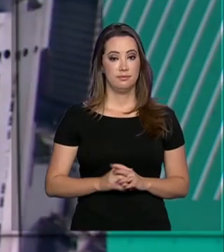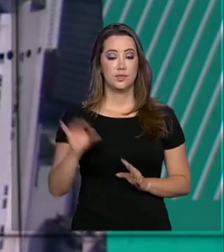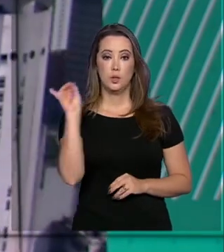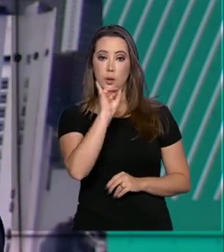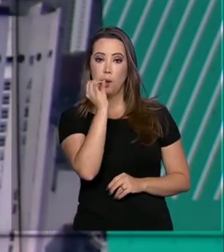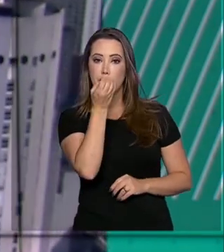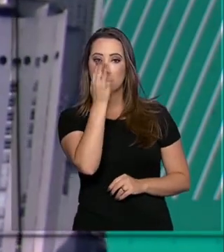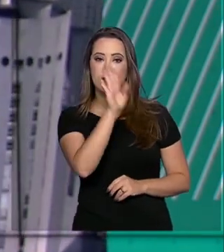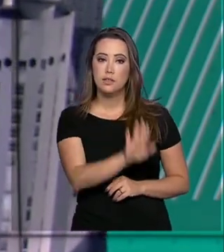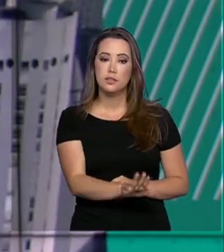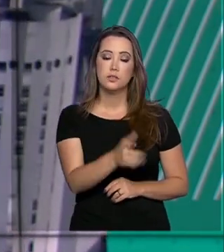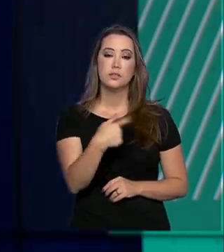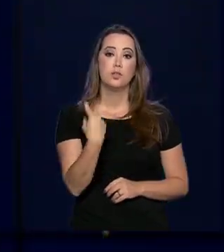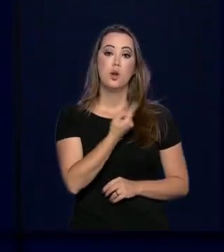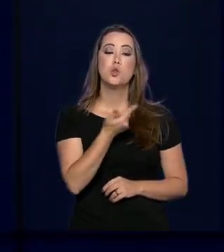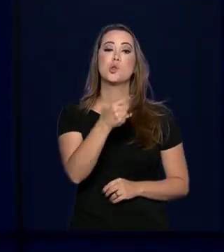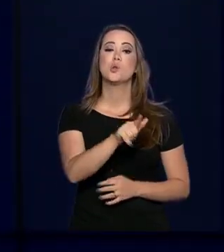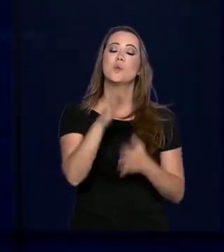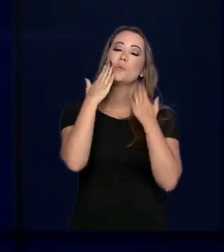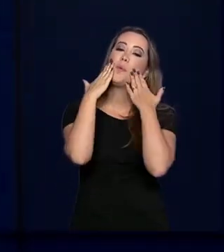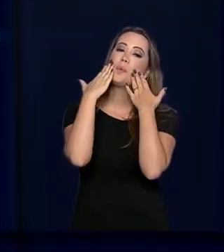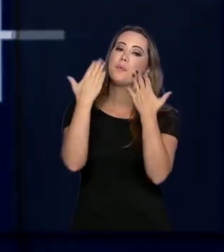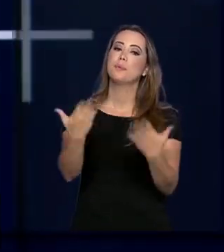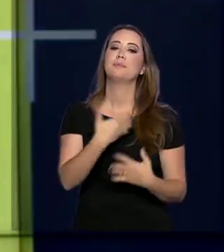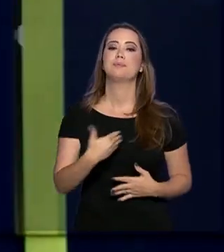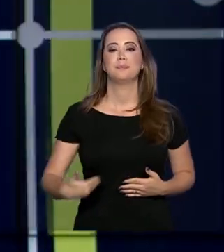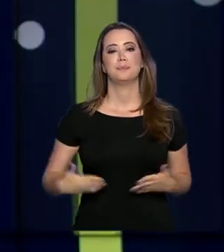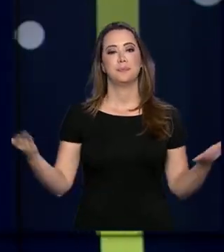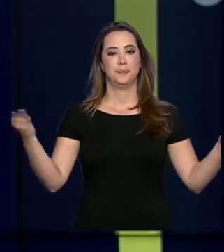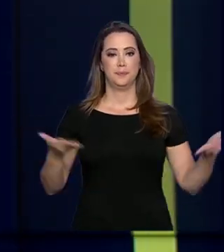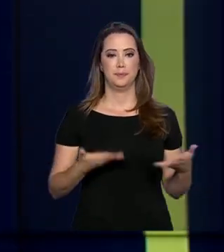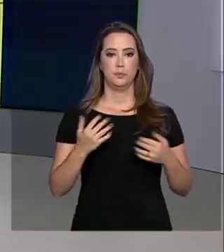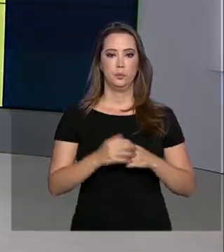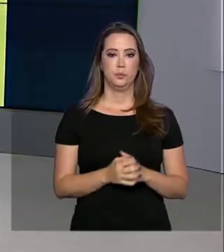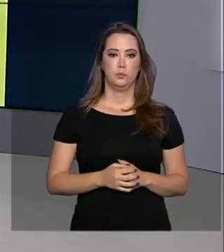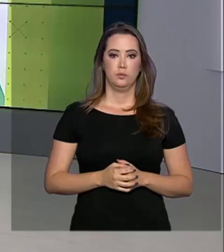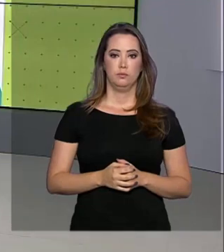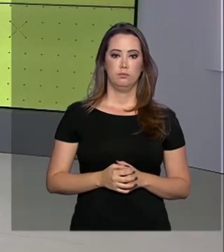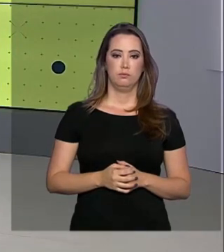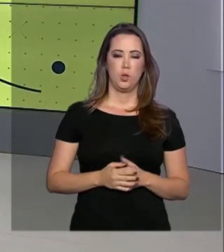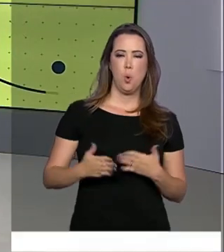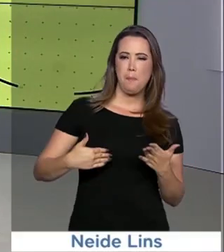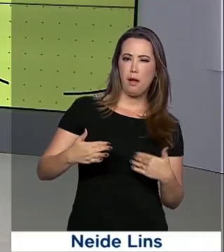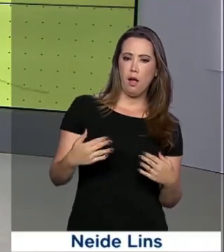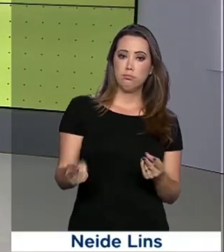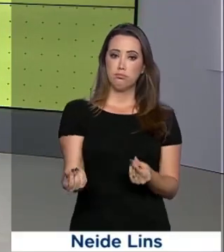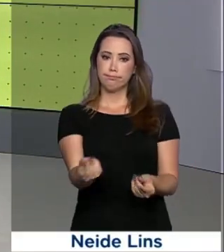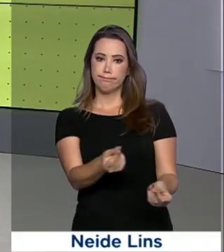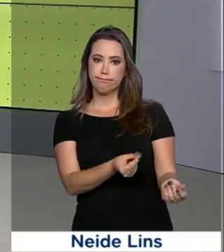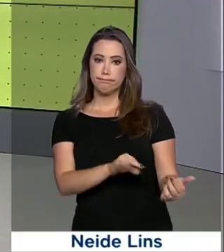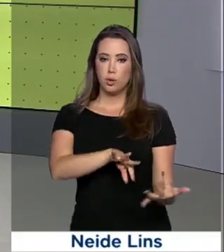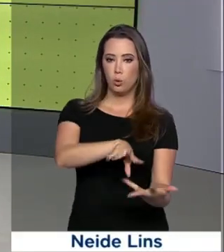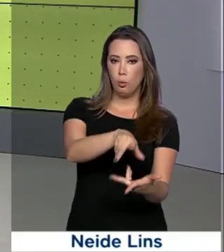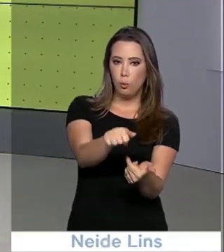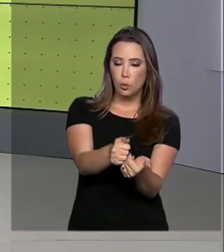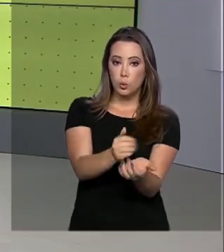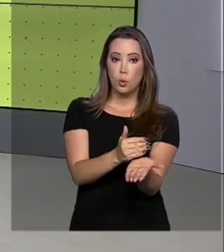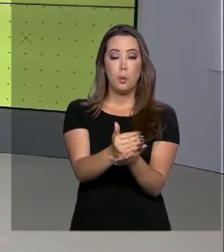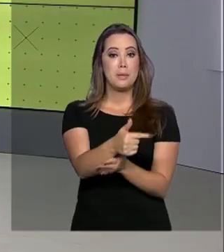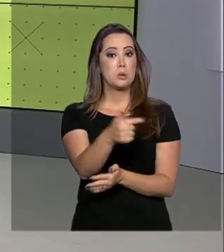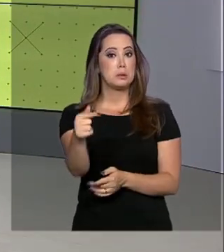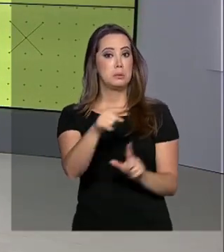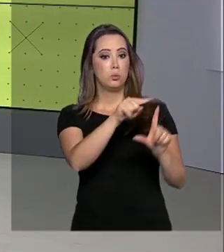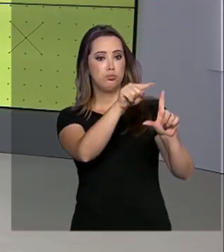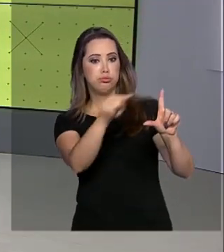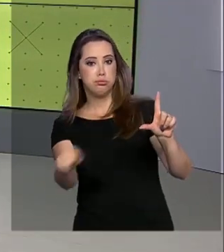Olá, boa tarde. Estamos de volta com mais uma edição do Governo Agora. O mercado financeiro mundial começou a semana em